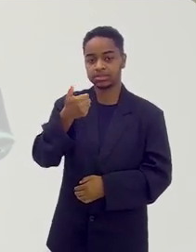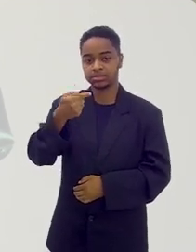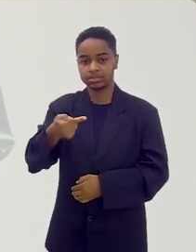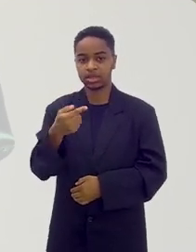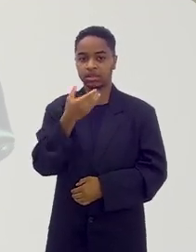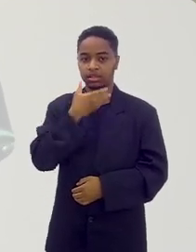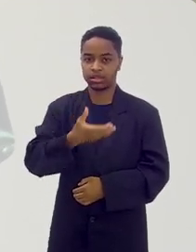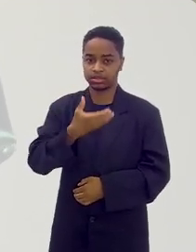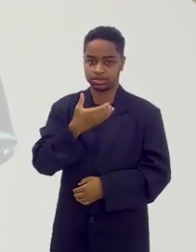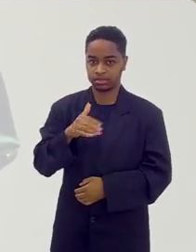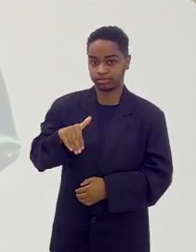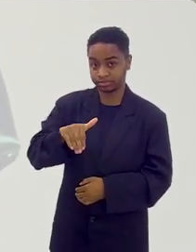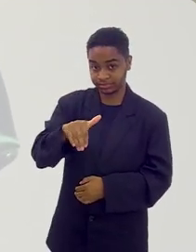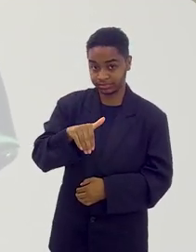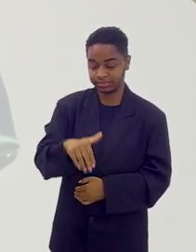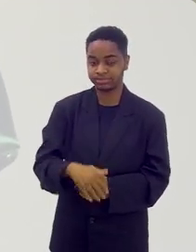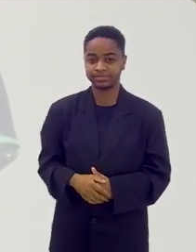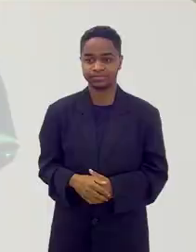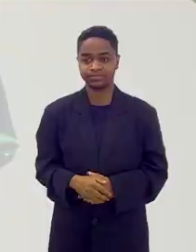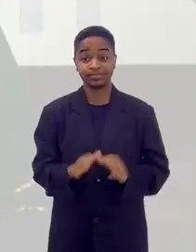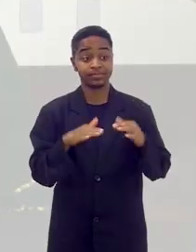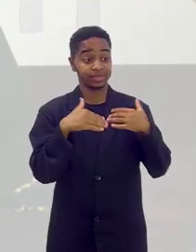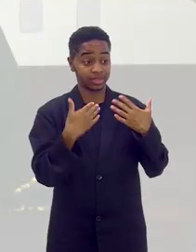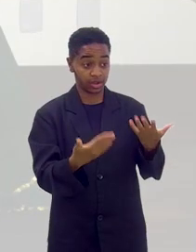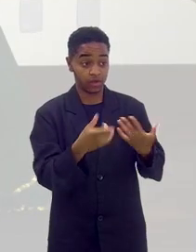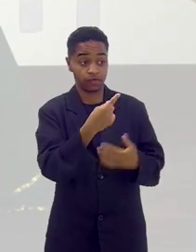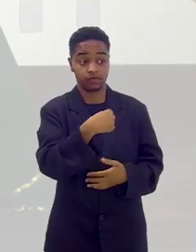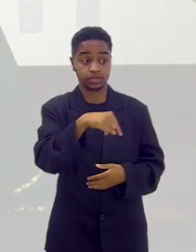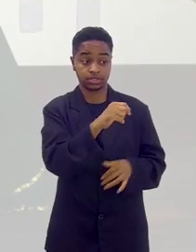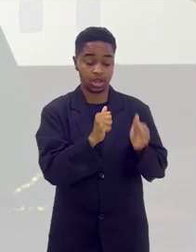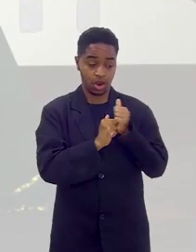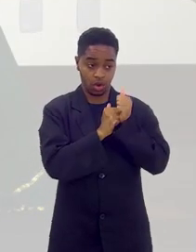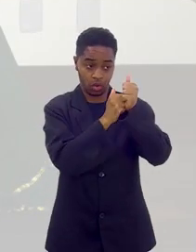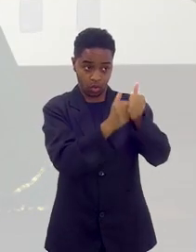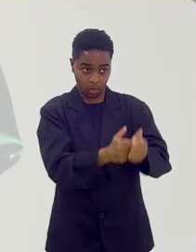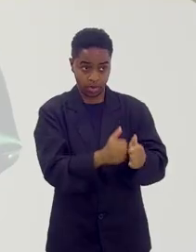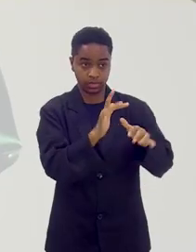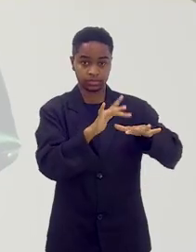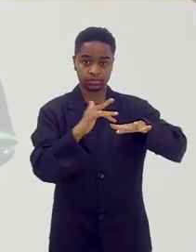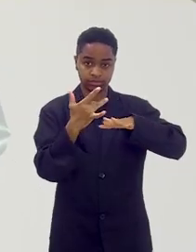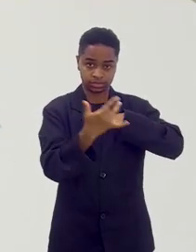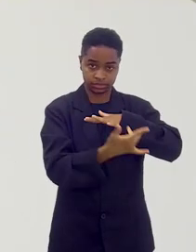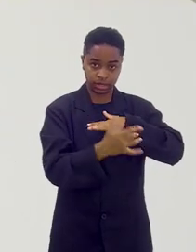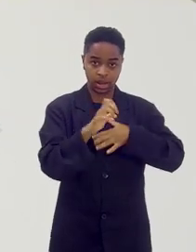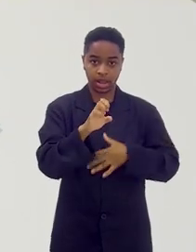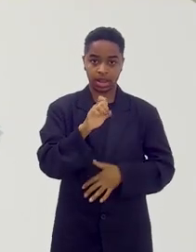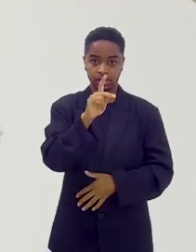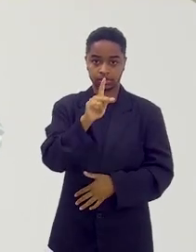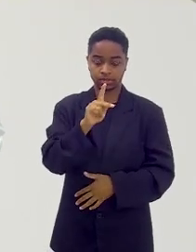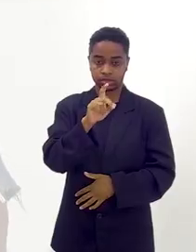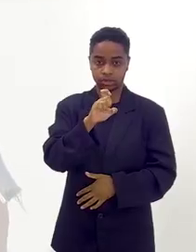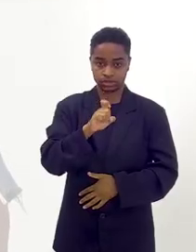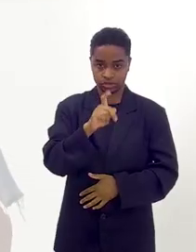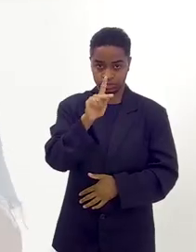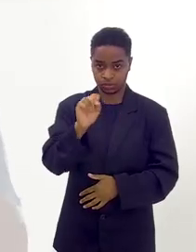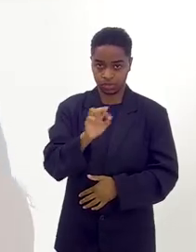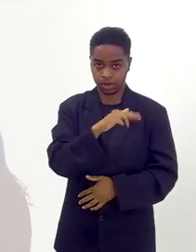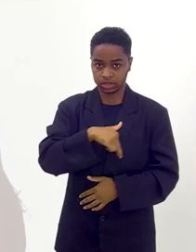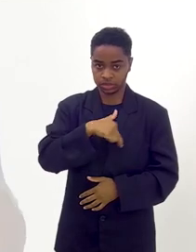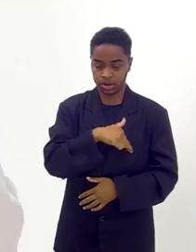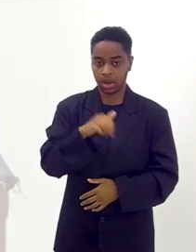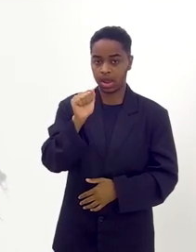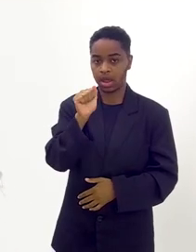17 de dezembro. Então, você fica aí acompanhando as redes sociais da Expo Religião,